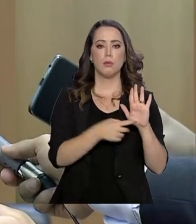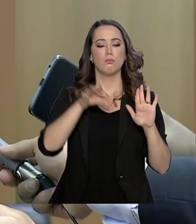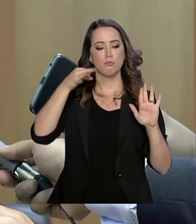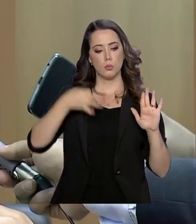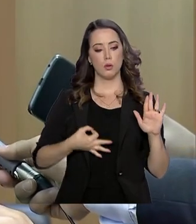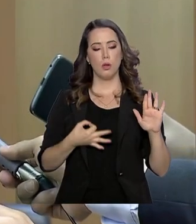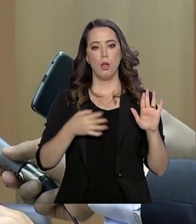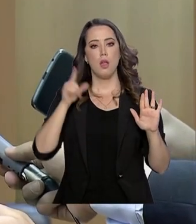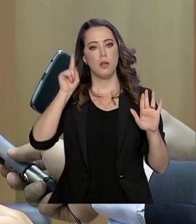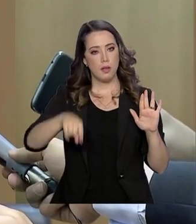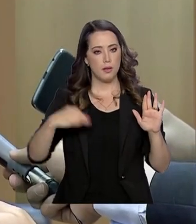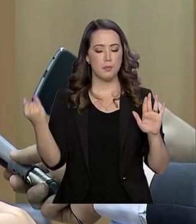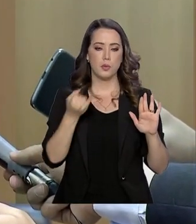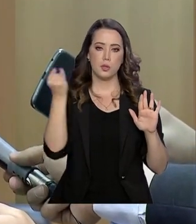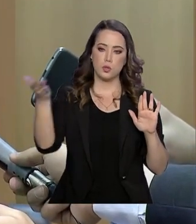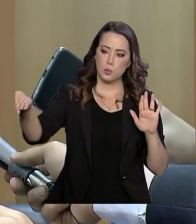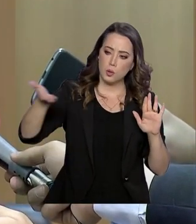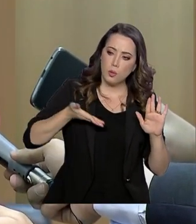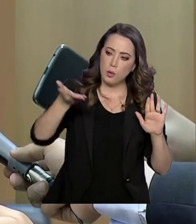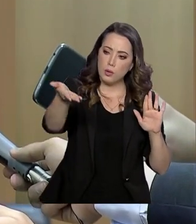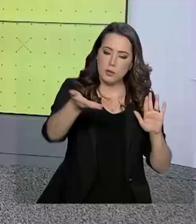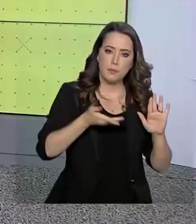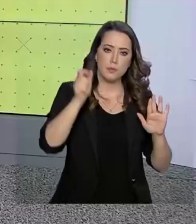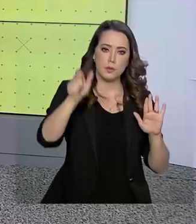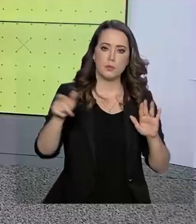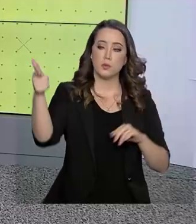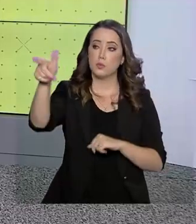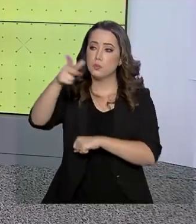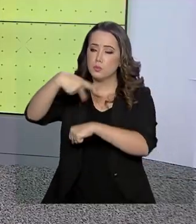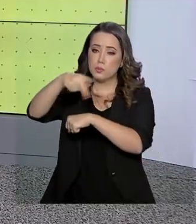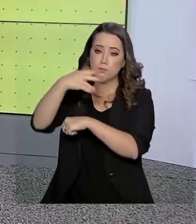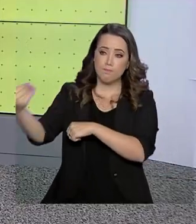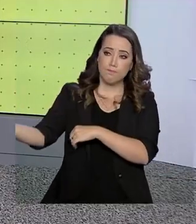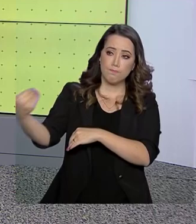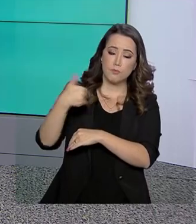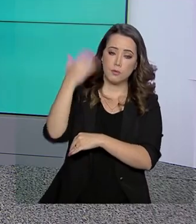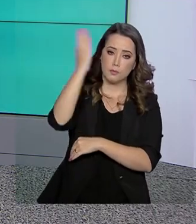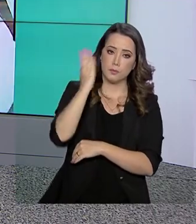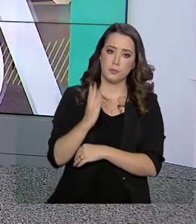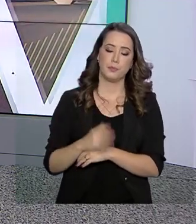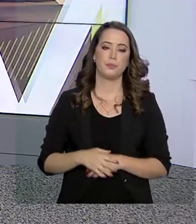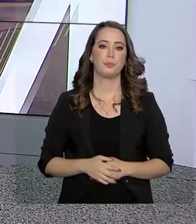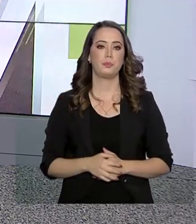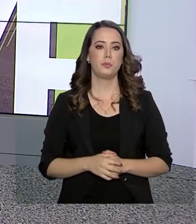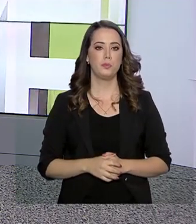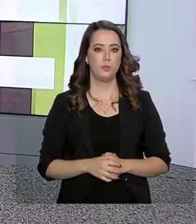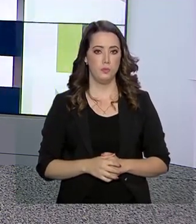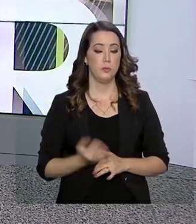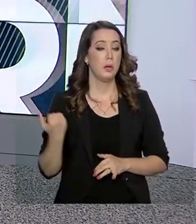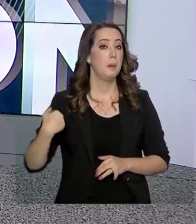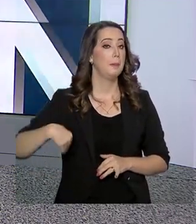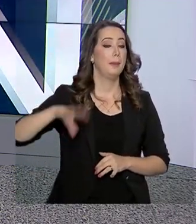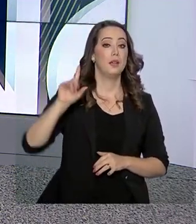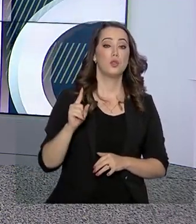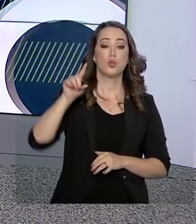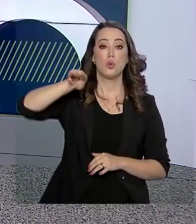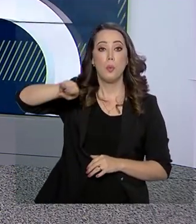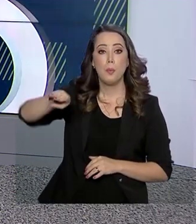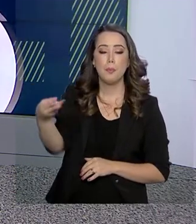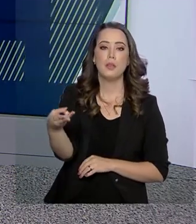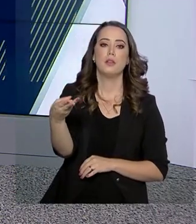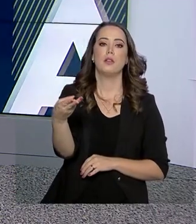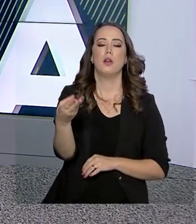uma vocação para acolher esse público. Cerca de 1 milhão e 700 mil alunos de 6